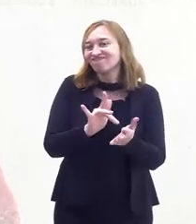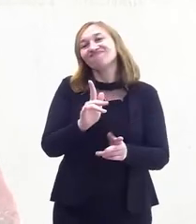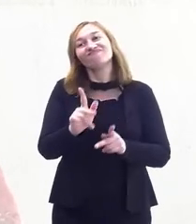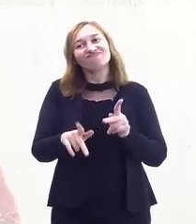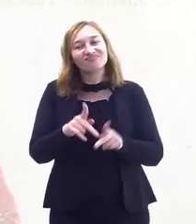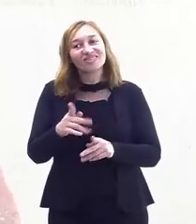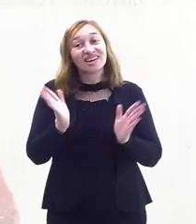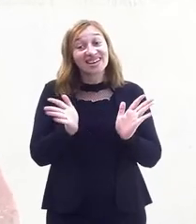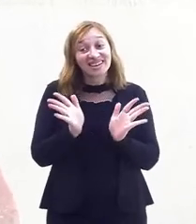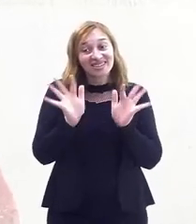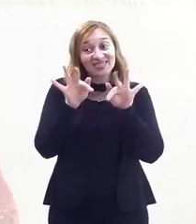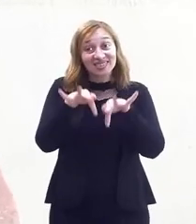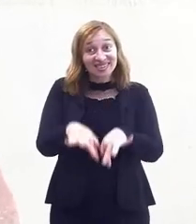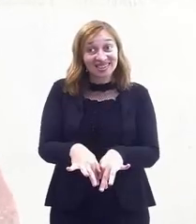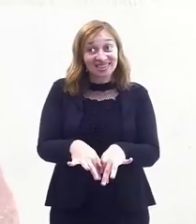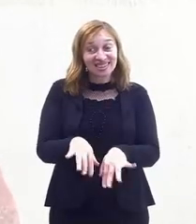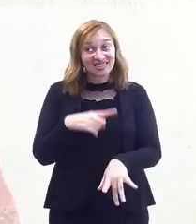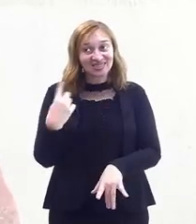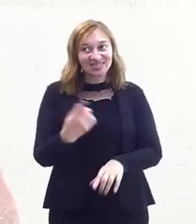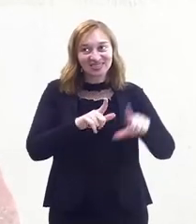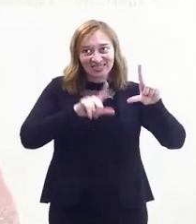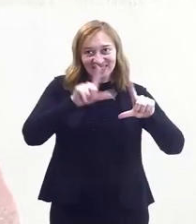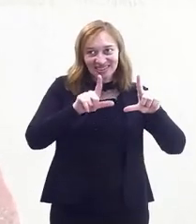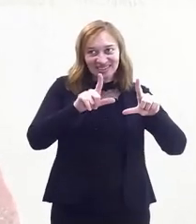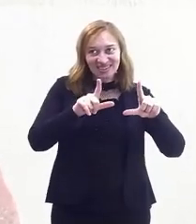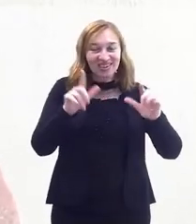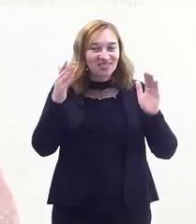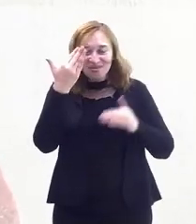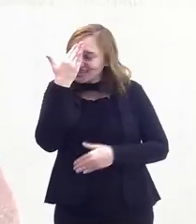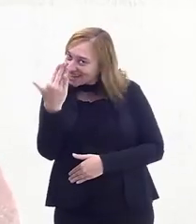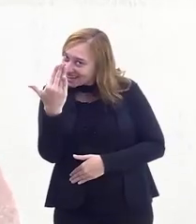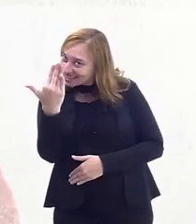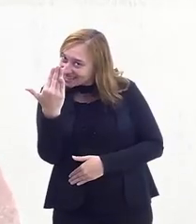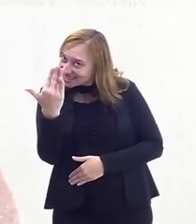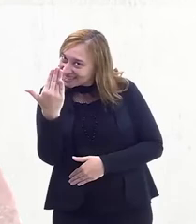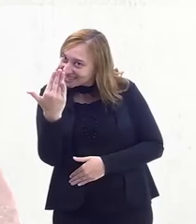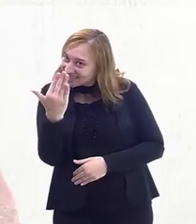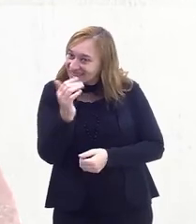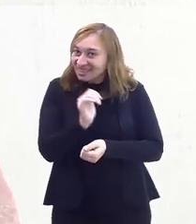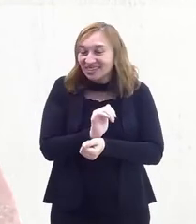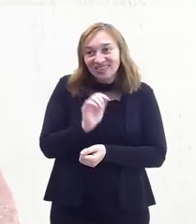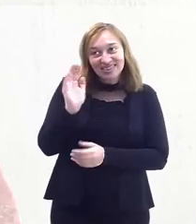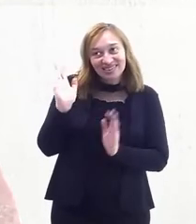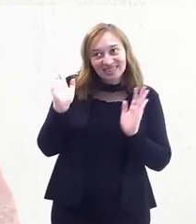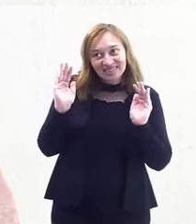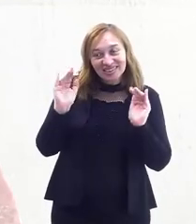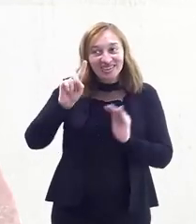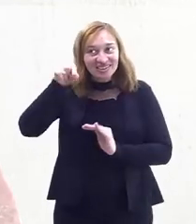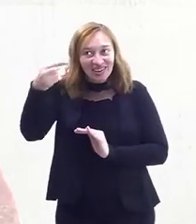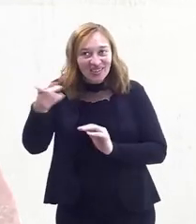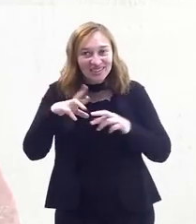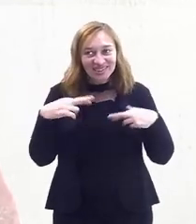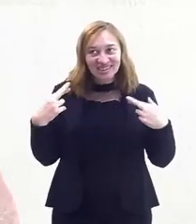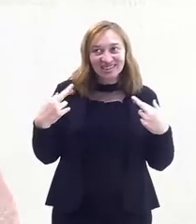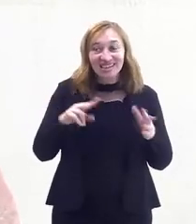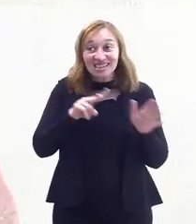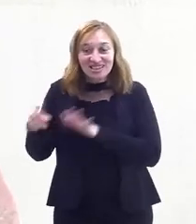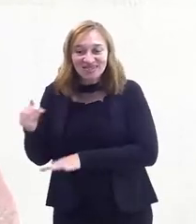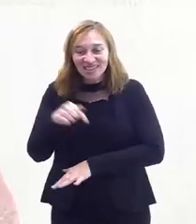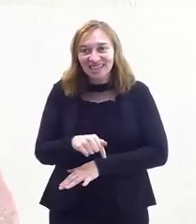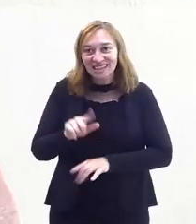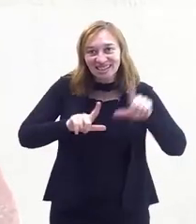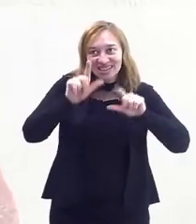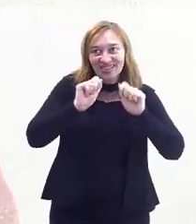e aqui nós vamos encerrando o nosso programa. Muito obrigado. Espero vocês na próxima